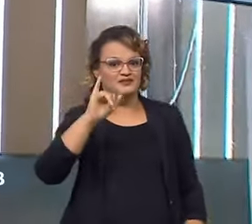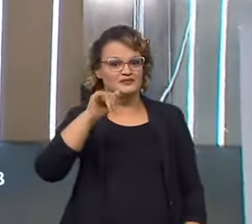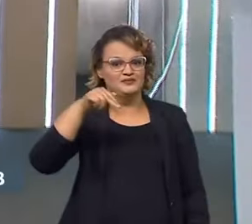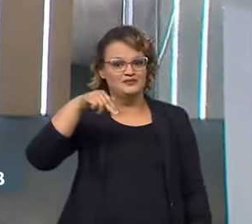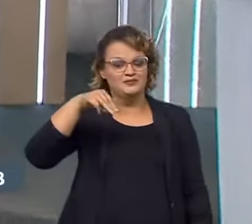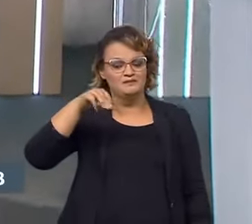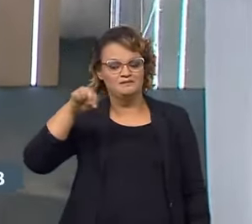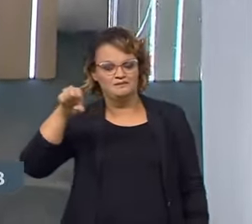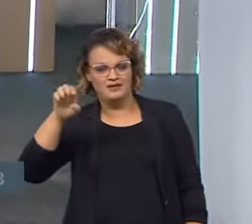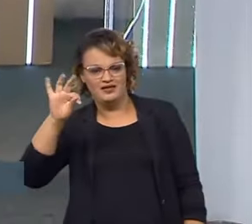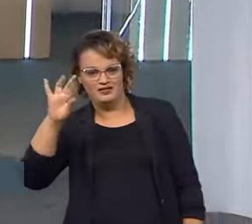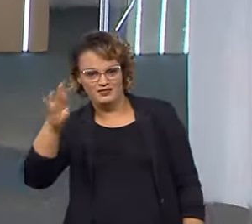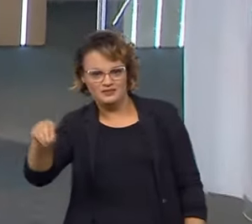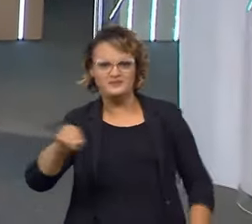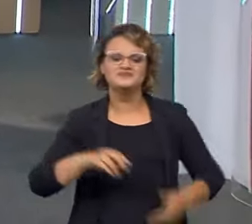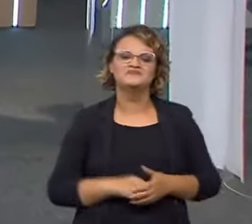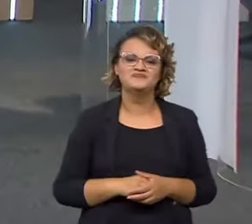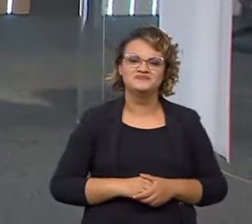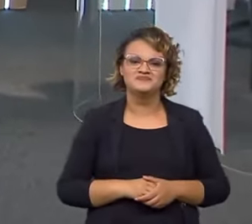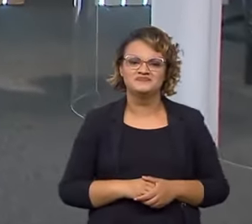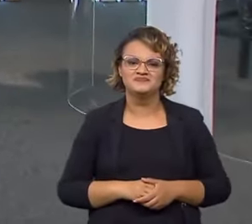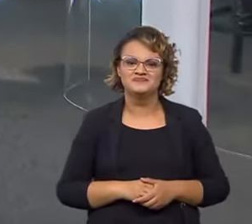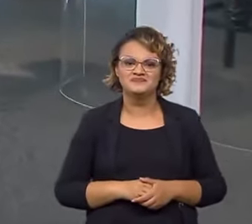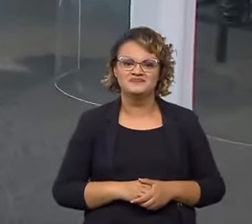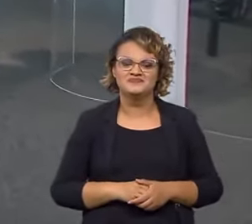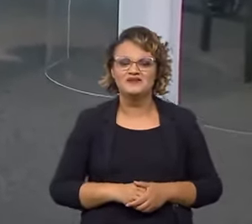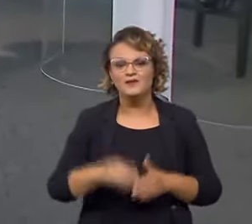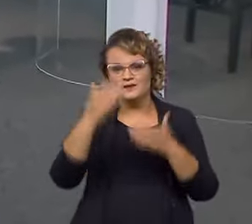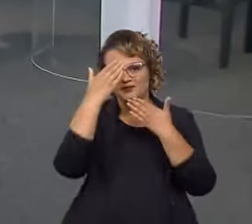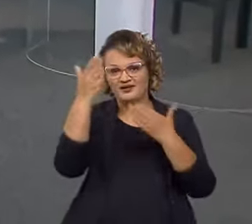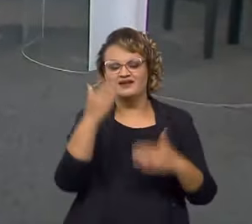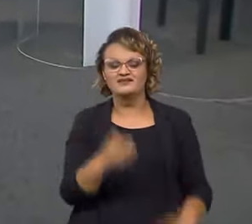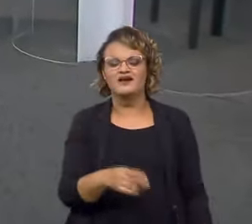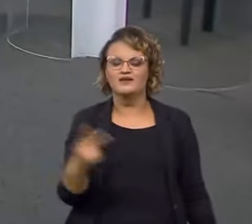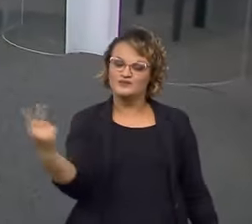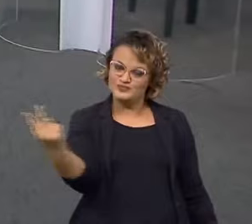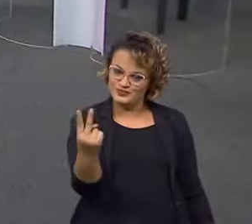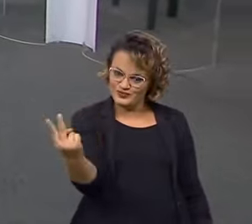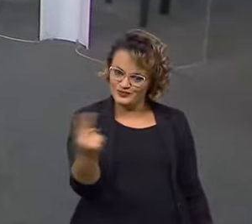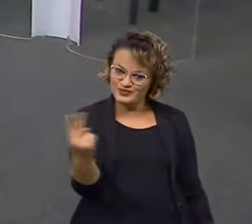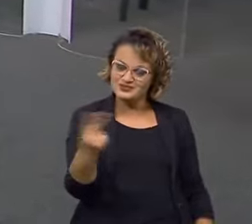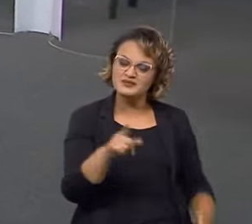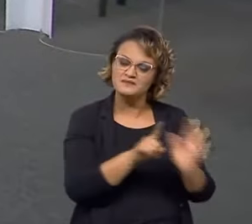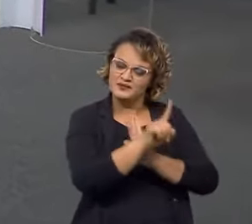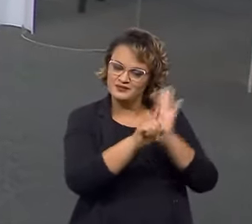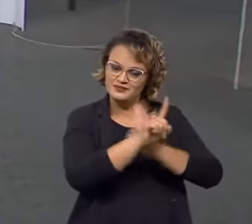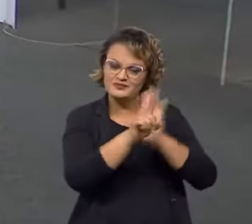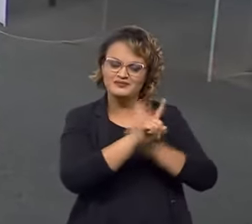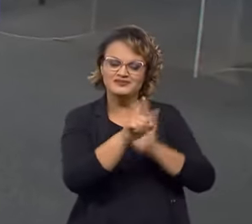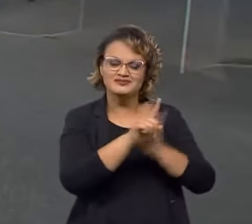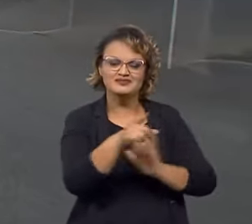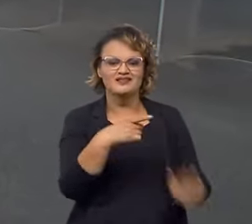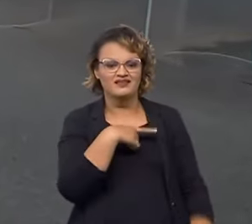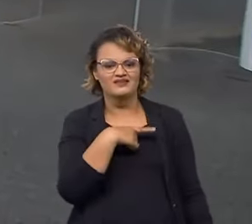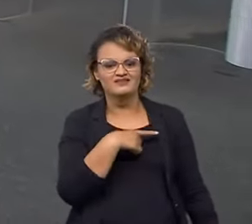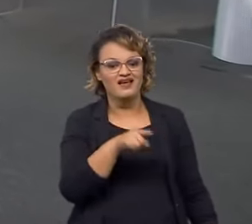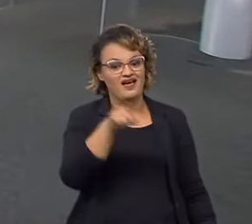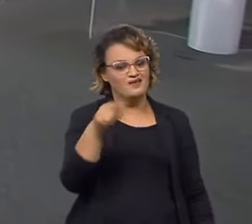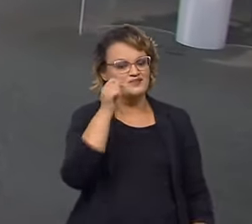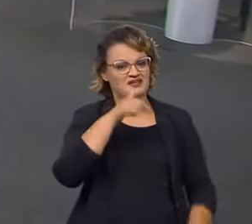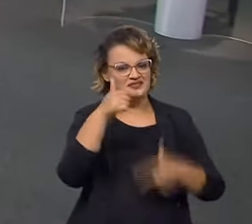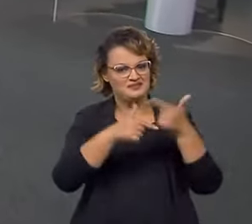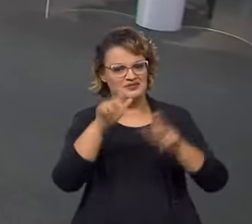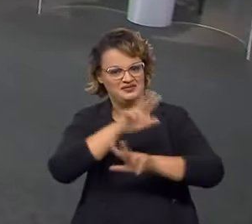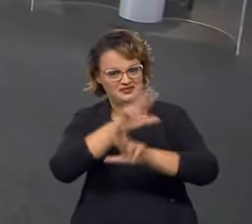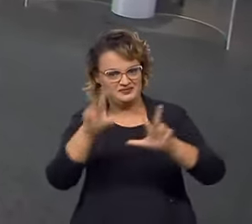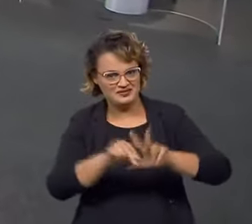Metrologia, Qualidade e Tecnologia, o Inmetro. Agradeço também aos debatedores Márcia Fernandes, repórter da TV Brasil